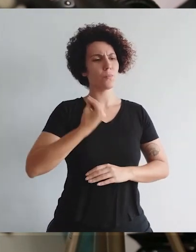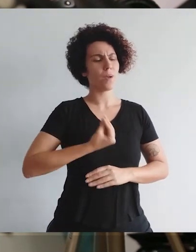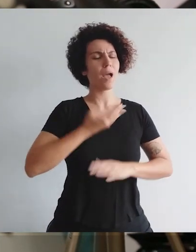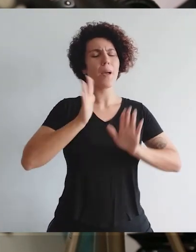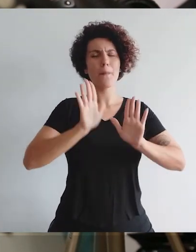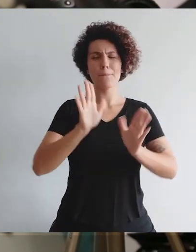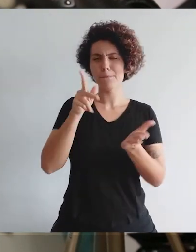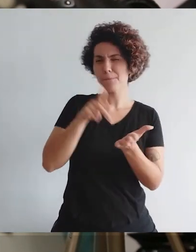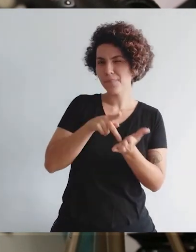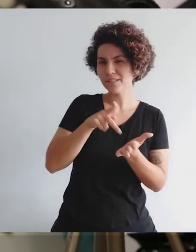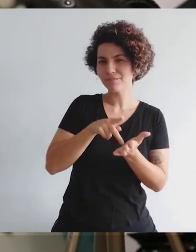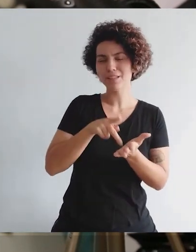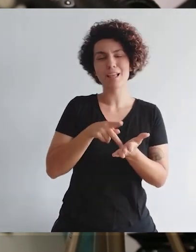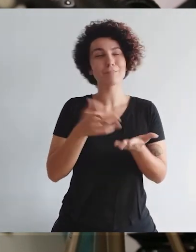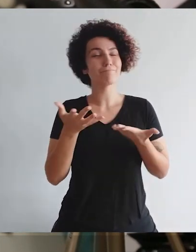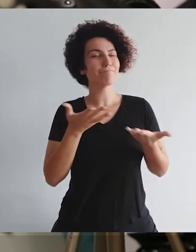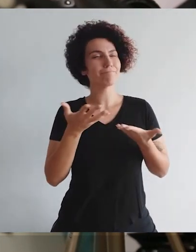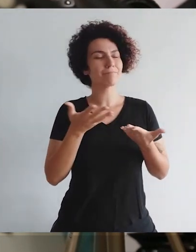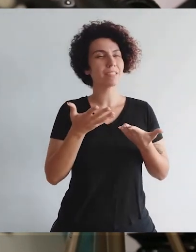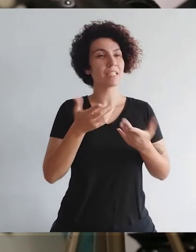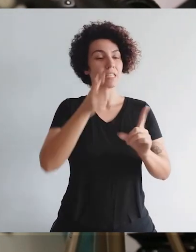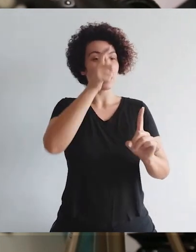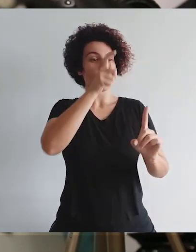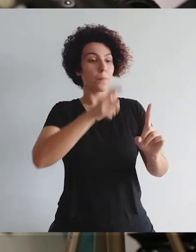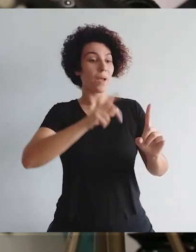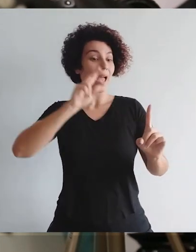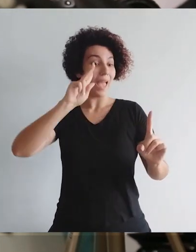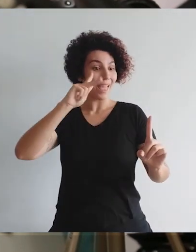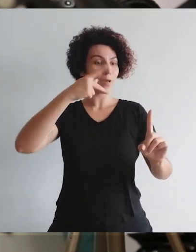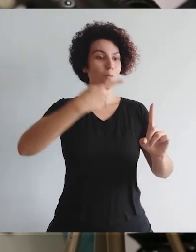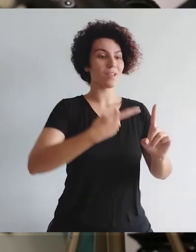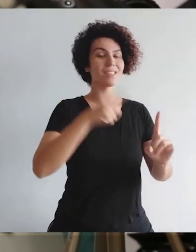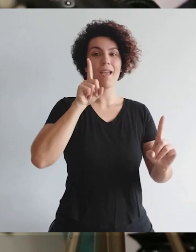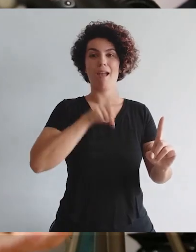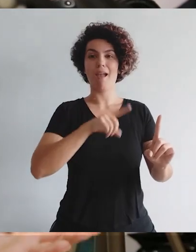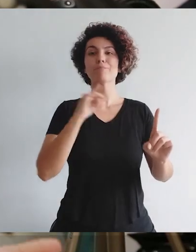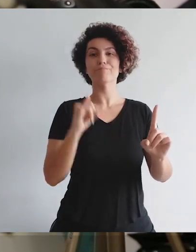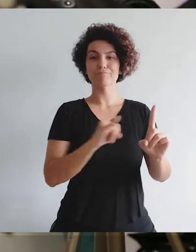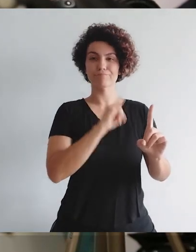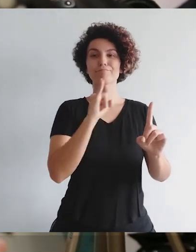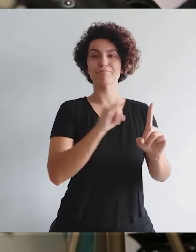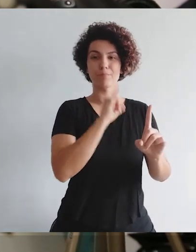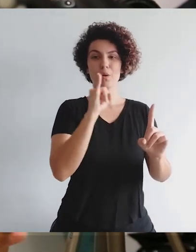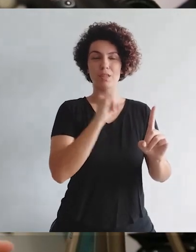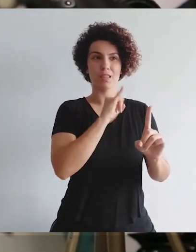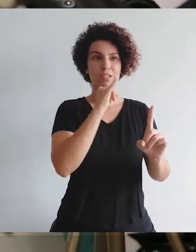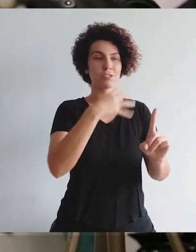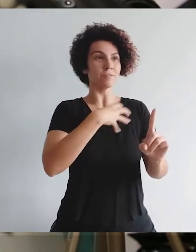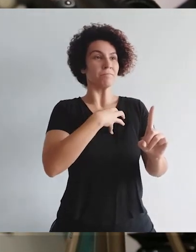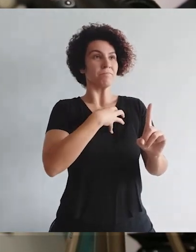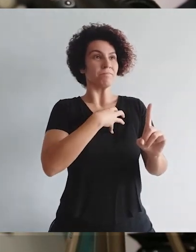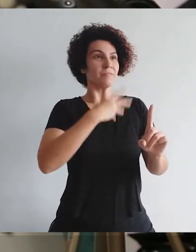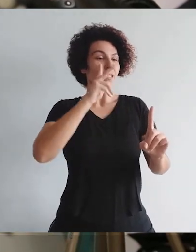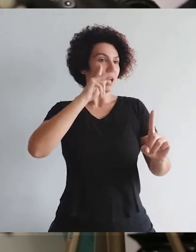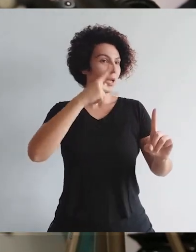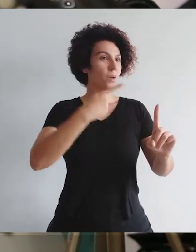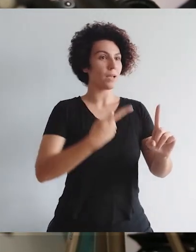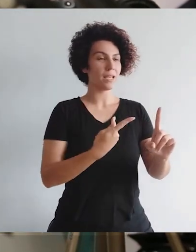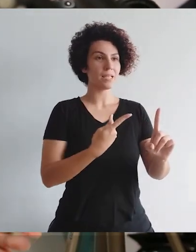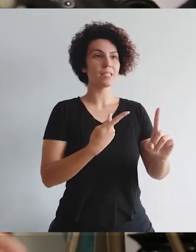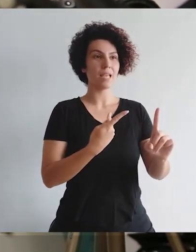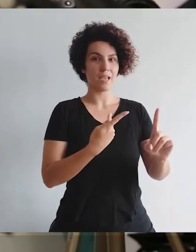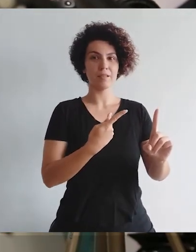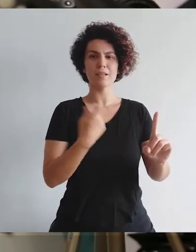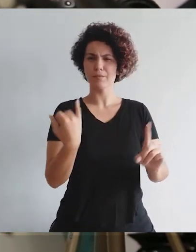parte, só que a partir do momento que você se enxerga, por isso que é importante você se enxergar em algum local, por isso que é importante você se